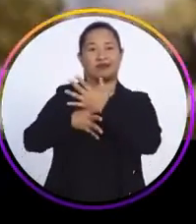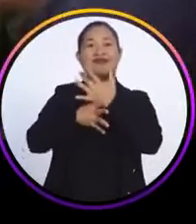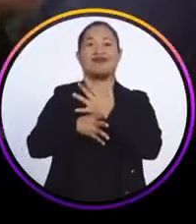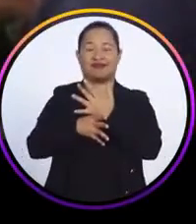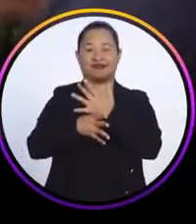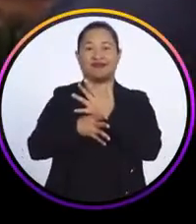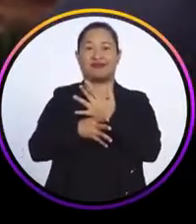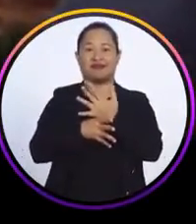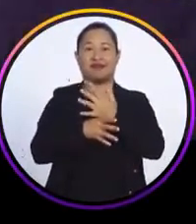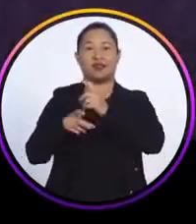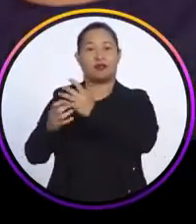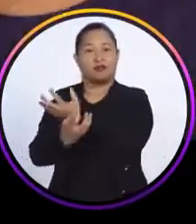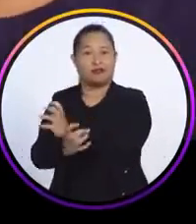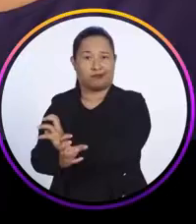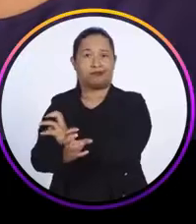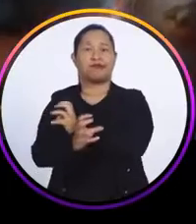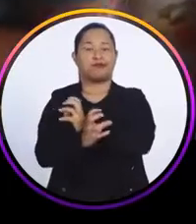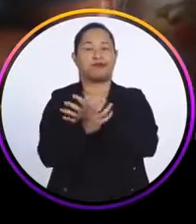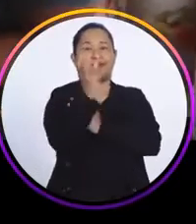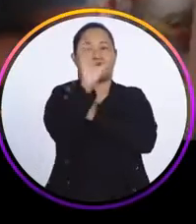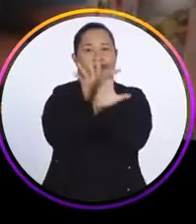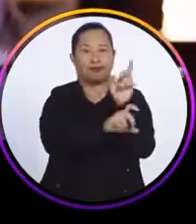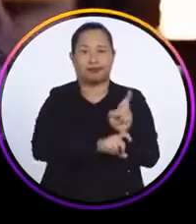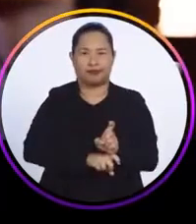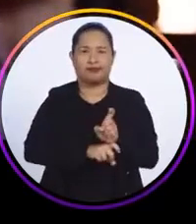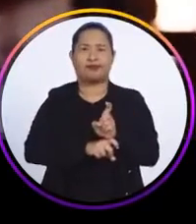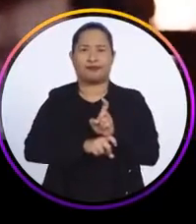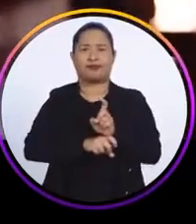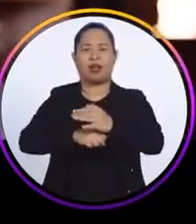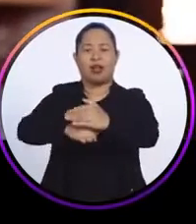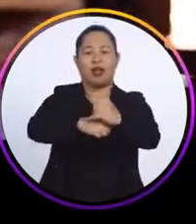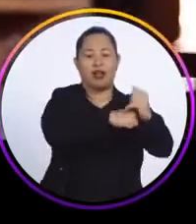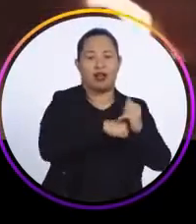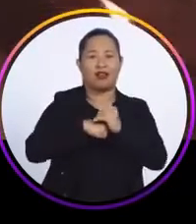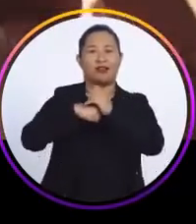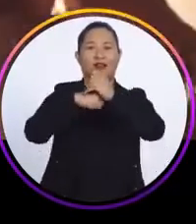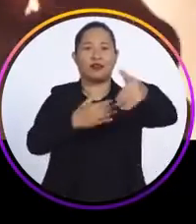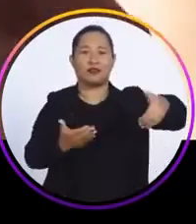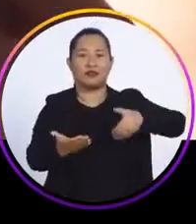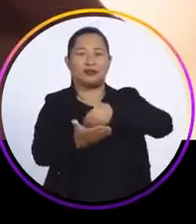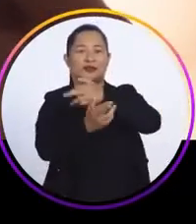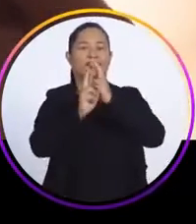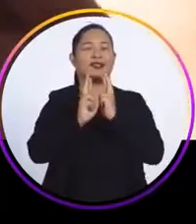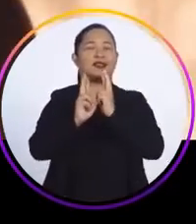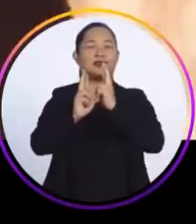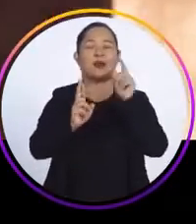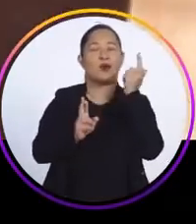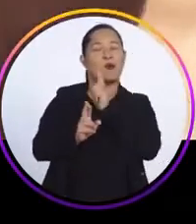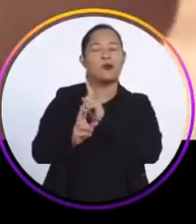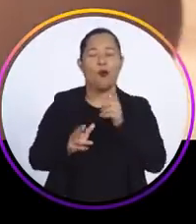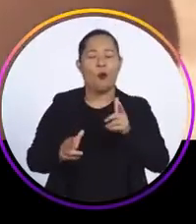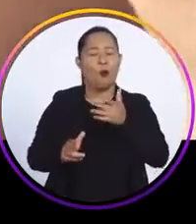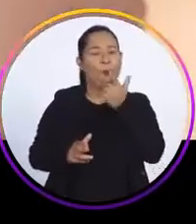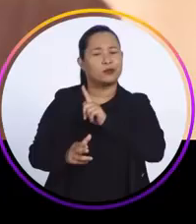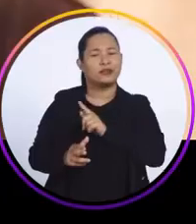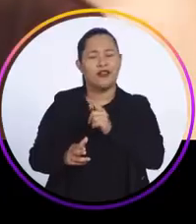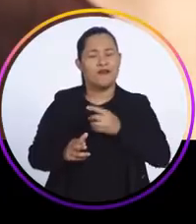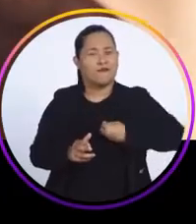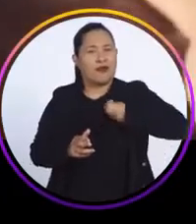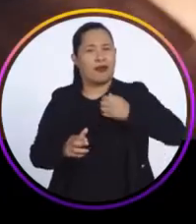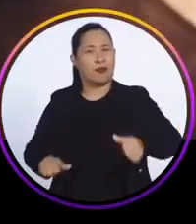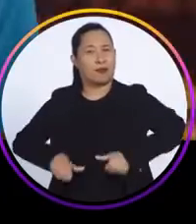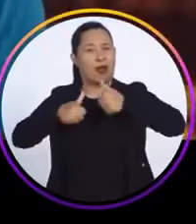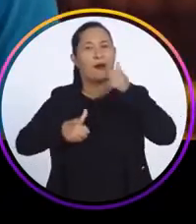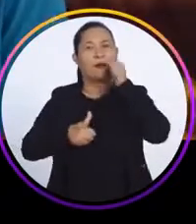região metropolitana, sertão e na zona da mata. Planta afeto, molha esperança pra gente colher uma